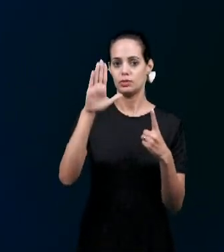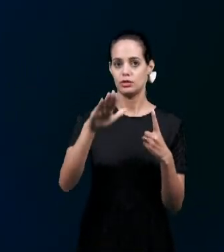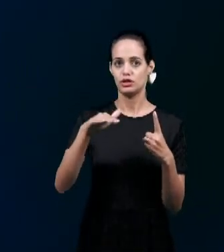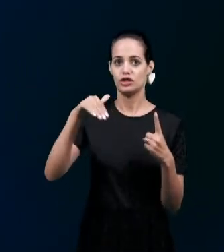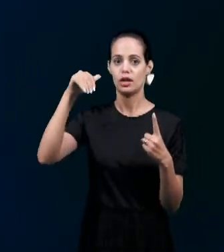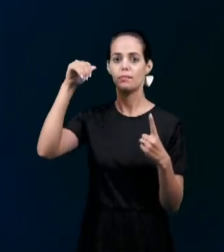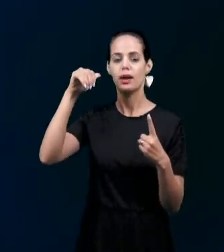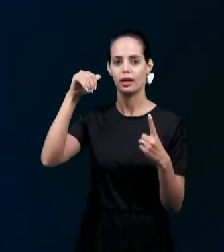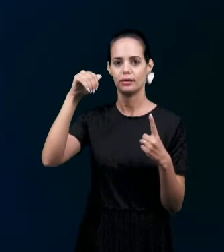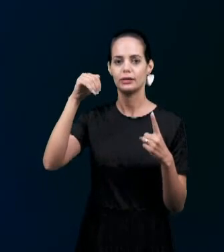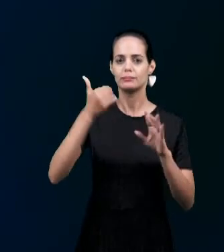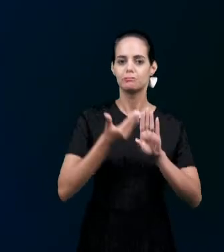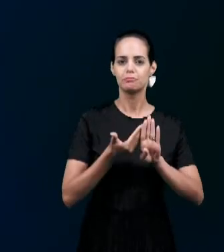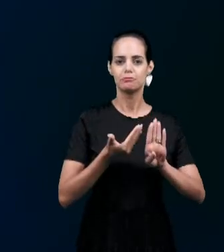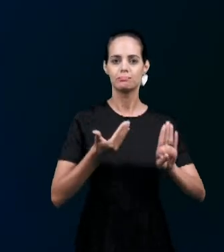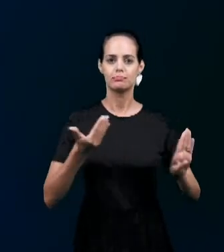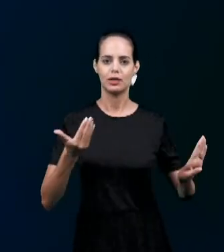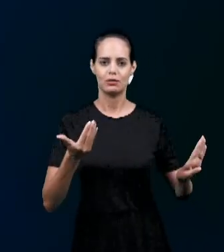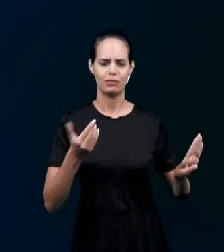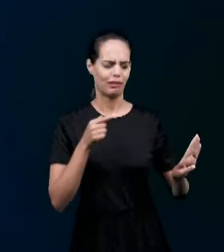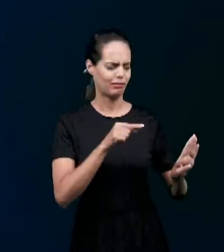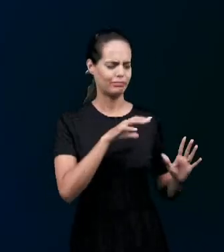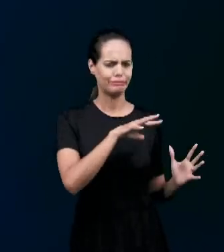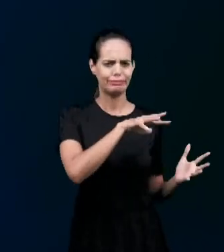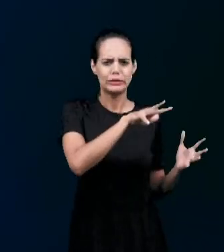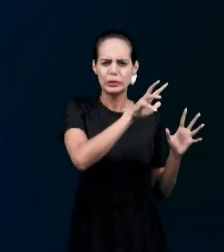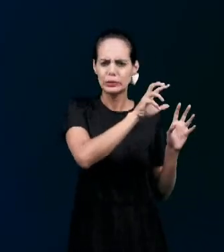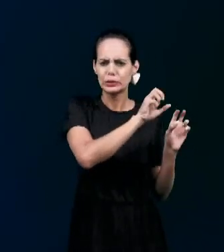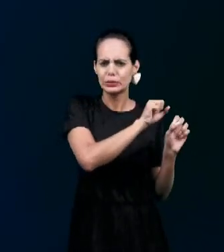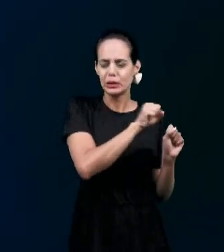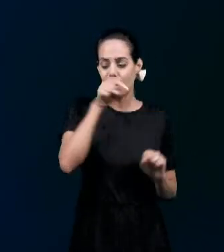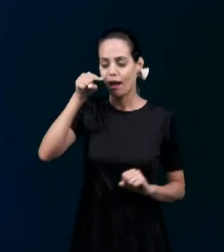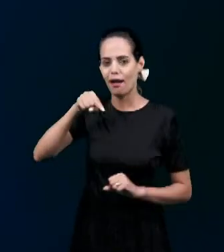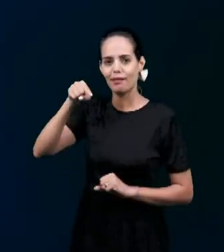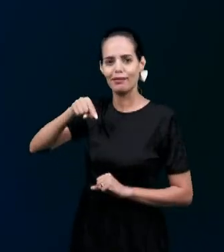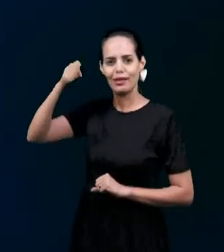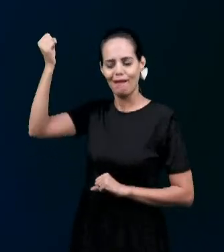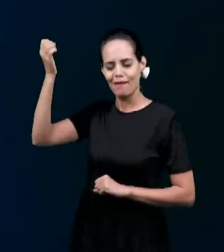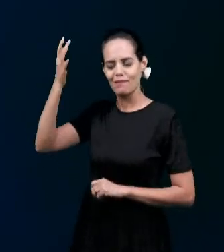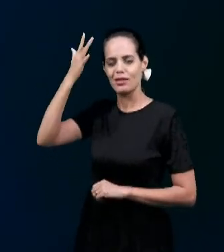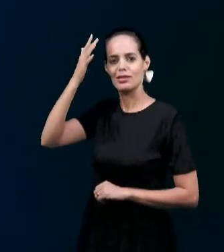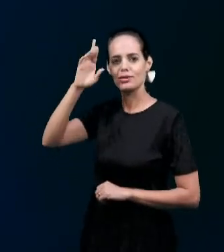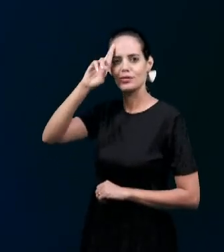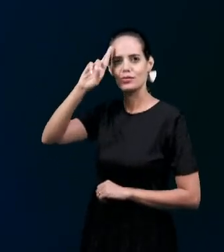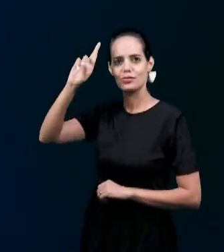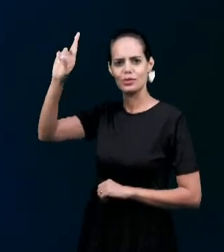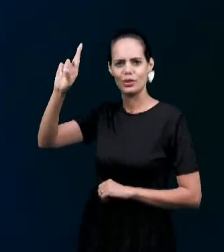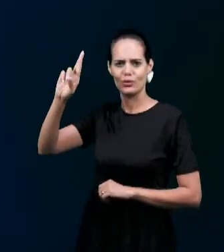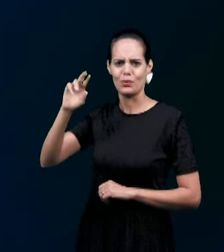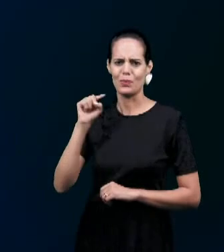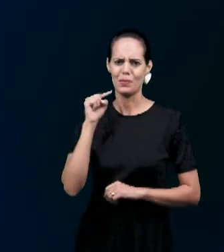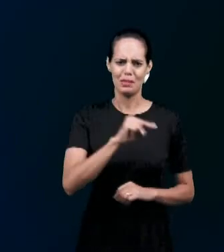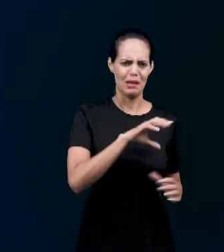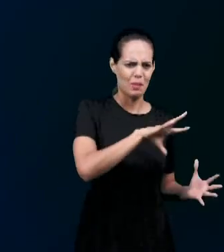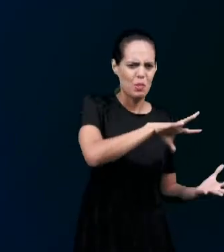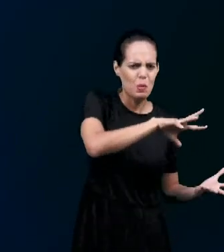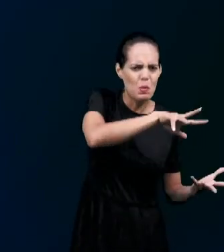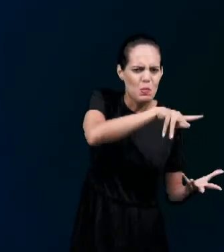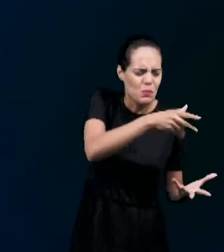trevas Para a maravilhosa luz Nós estávamos No charco No lodo do pecado